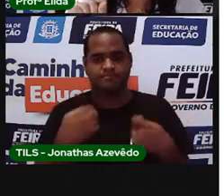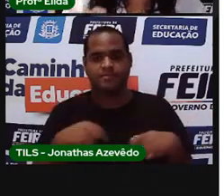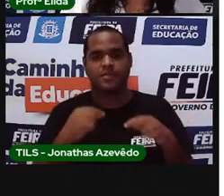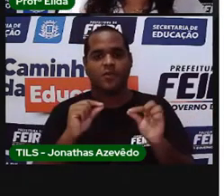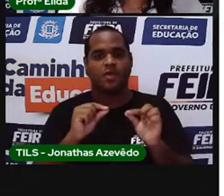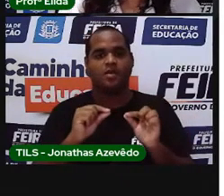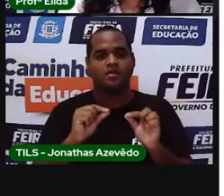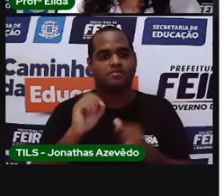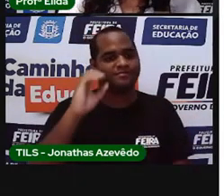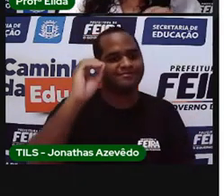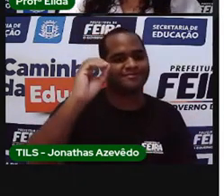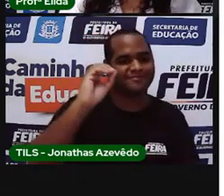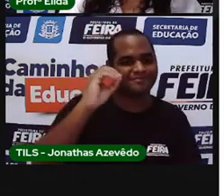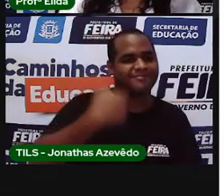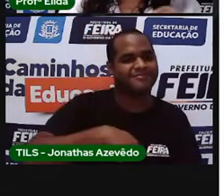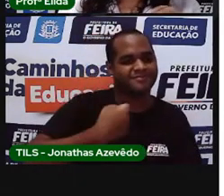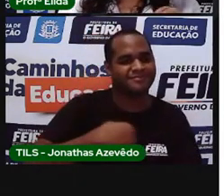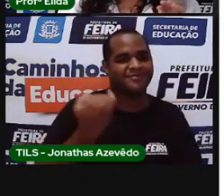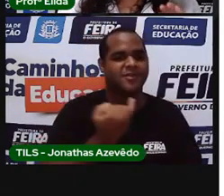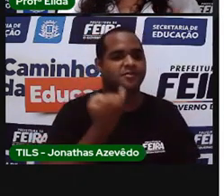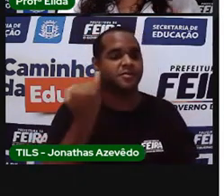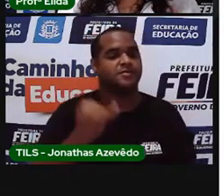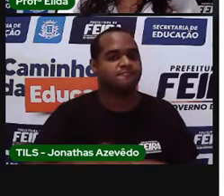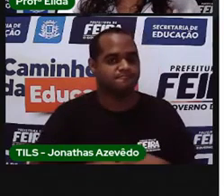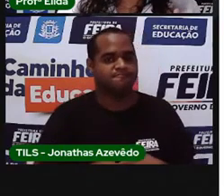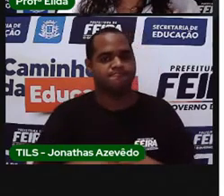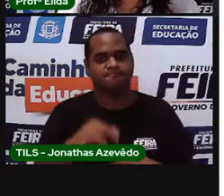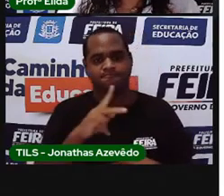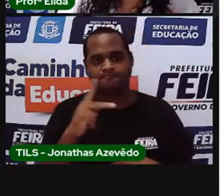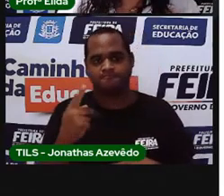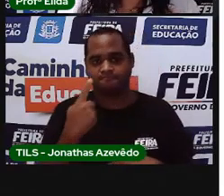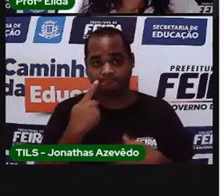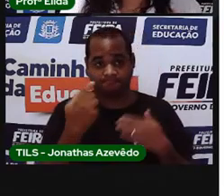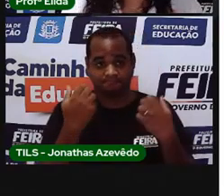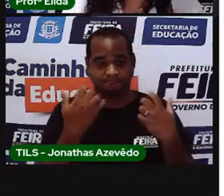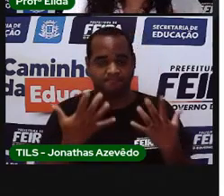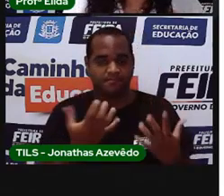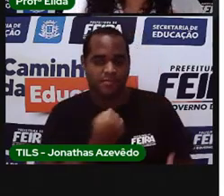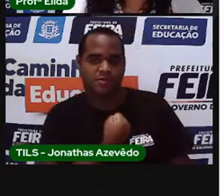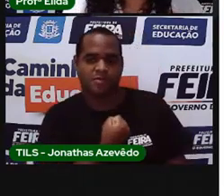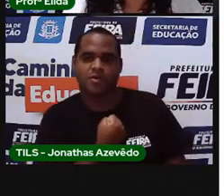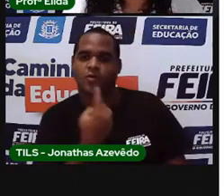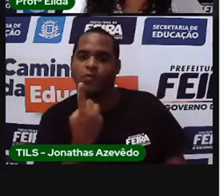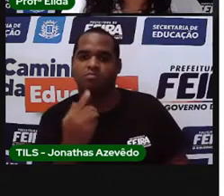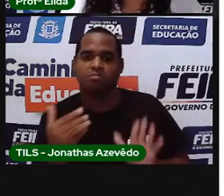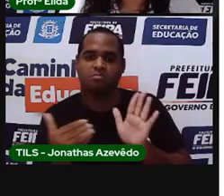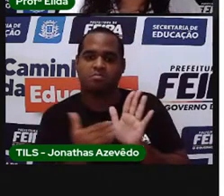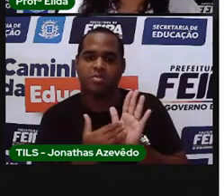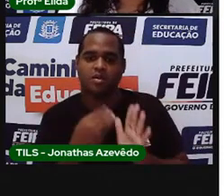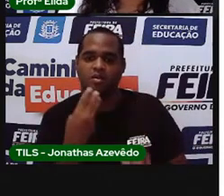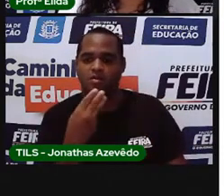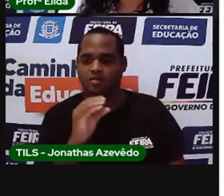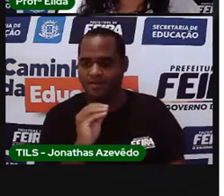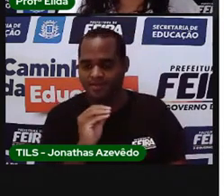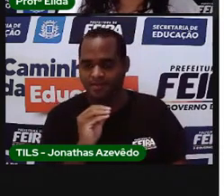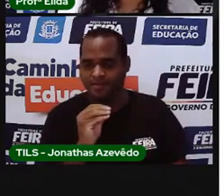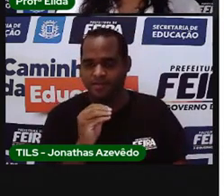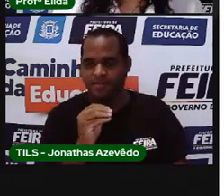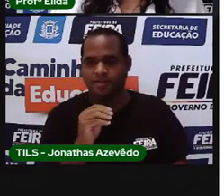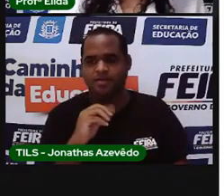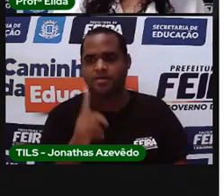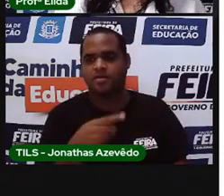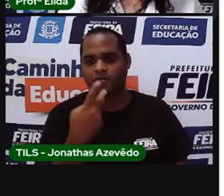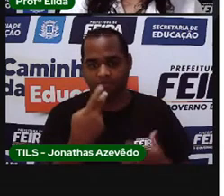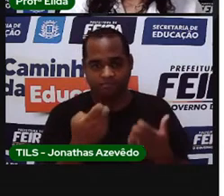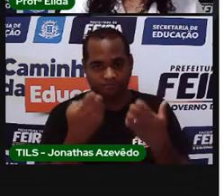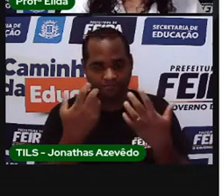zerinho. Aqui, a Pró trouxe do número um até o número trinta. Mas a gente vai ler